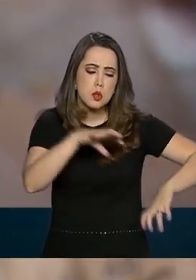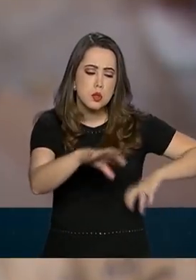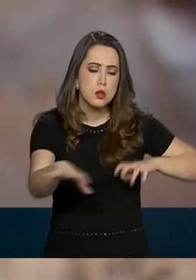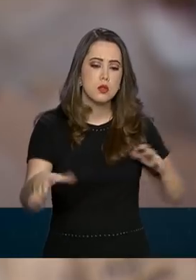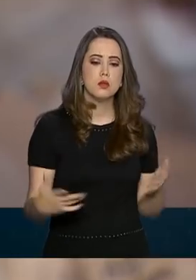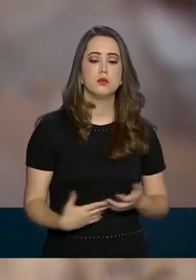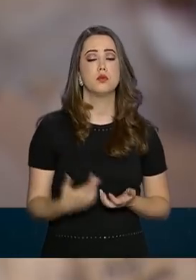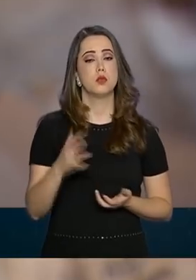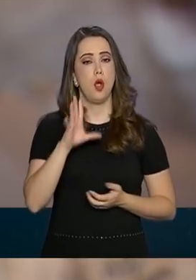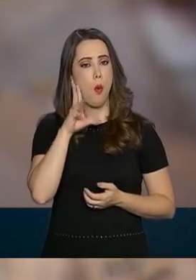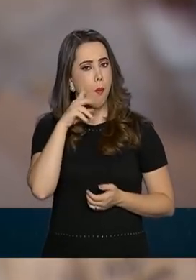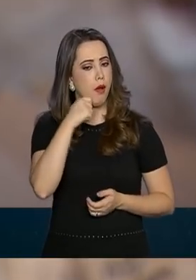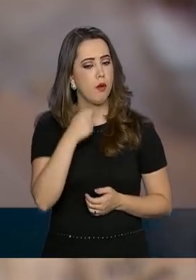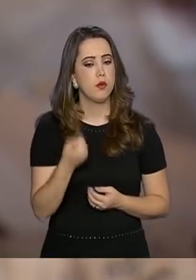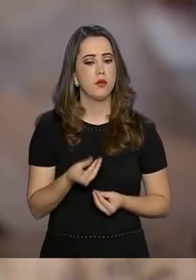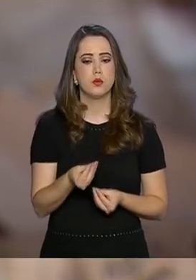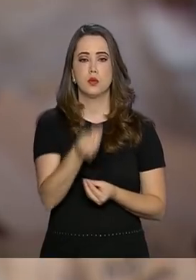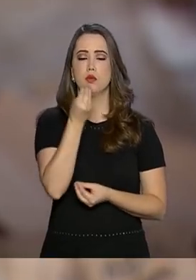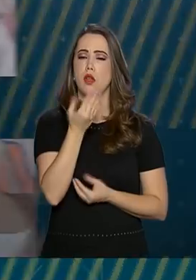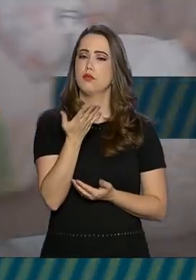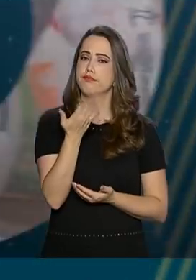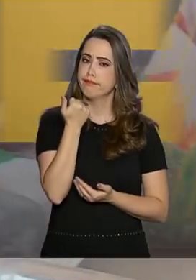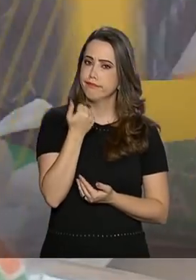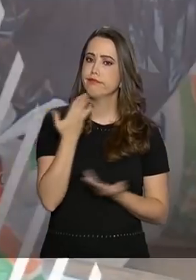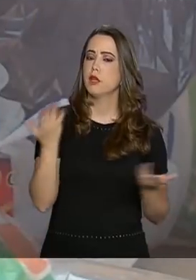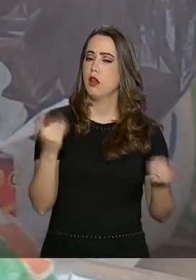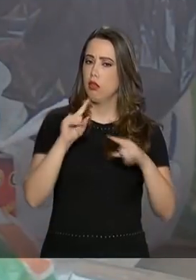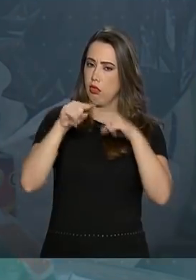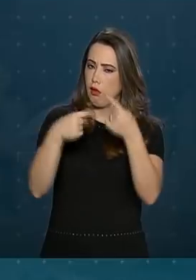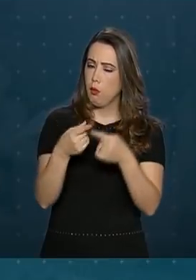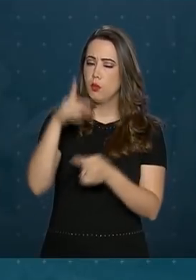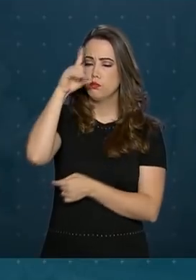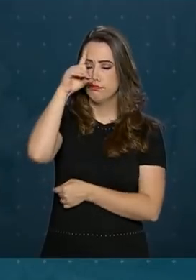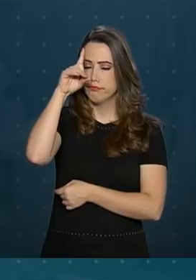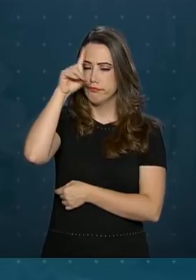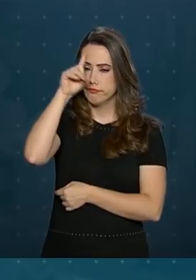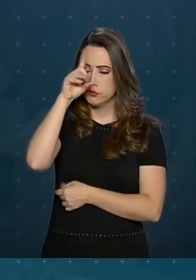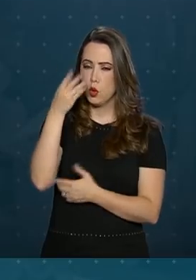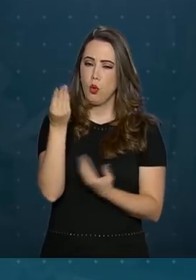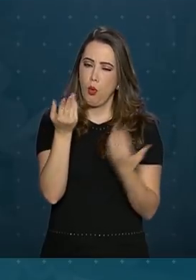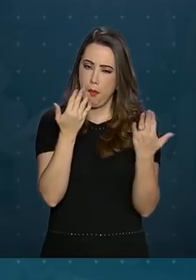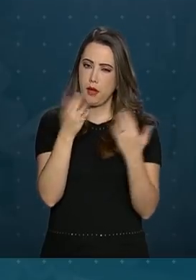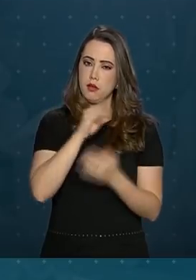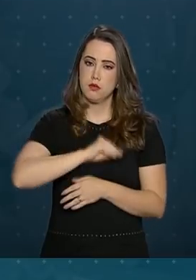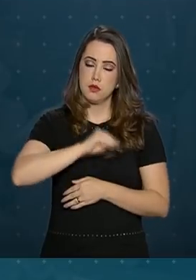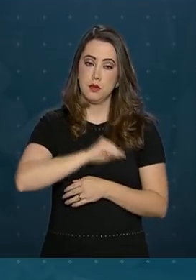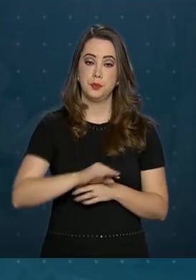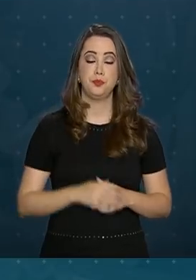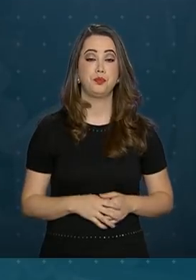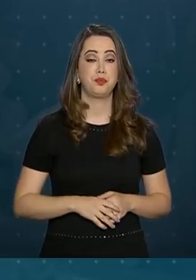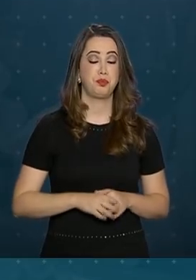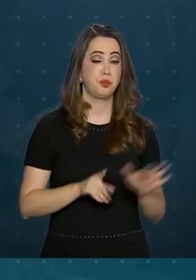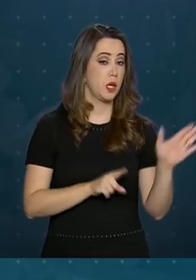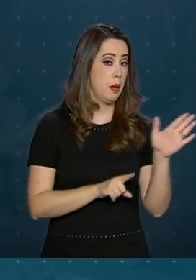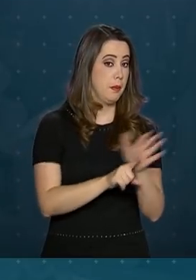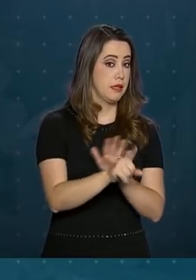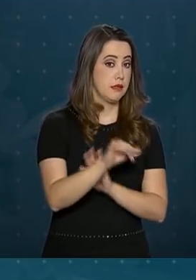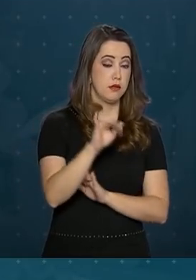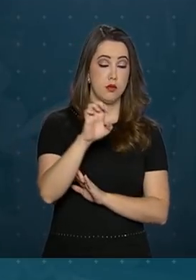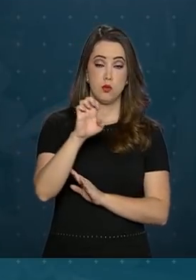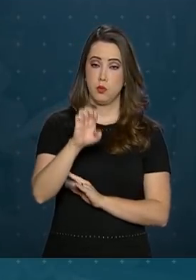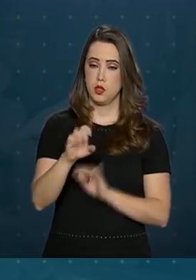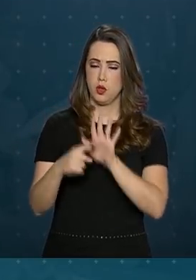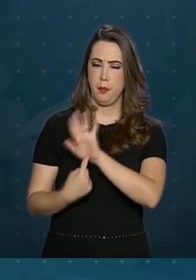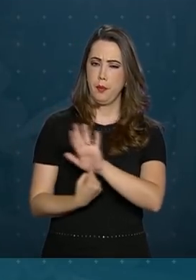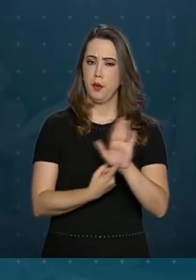pão que a gente ganha, né? É o pão de cada dia. Segundo o IBGE, são coletadas no país 166